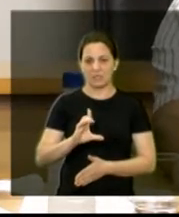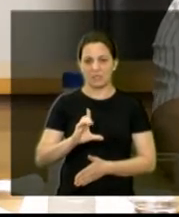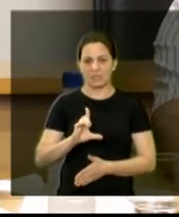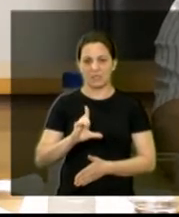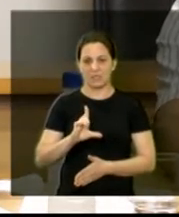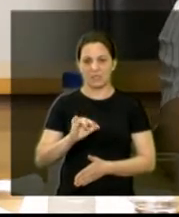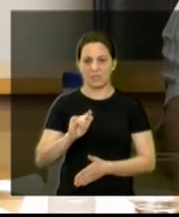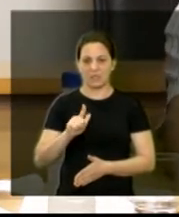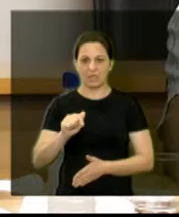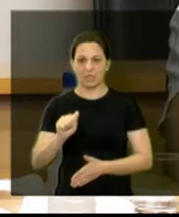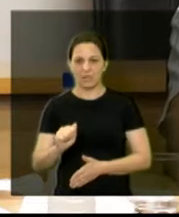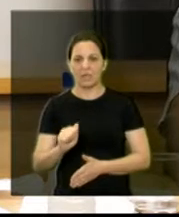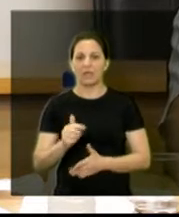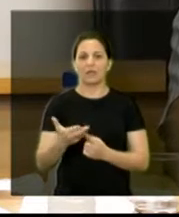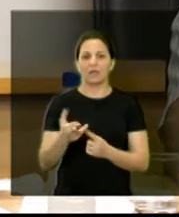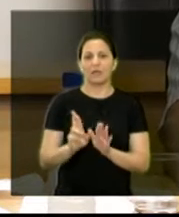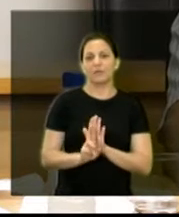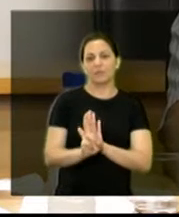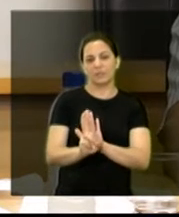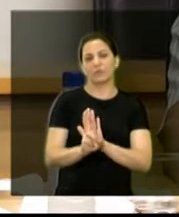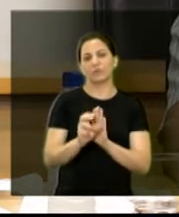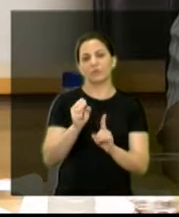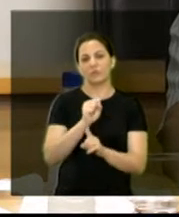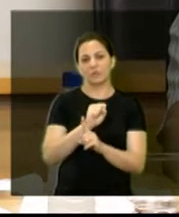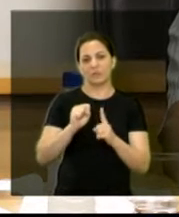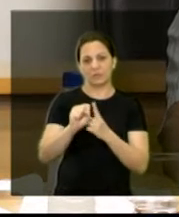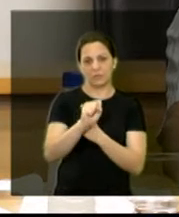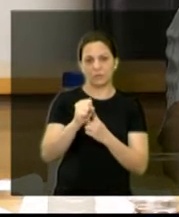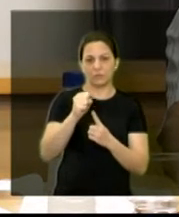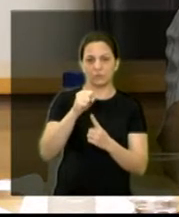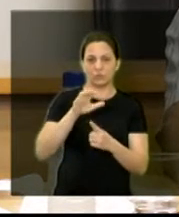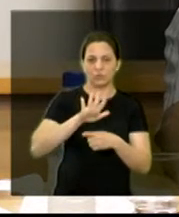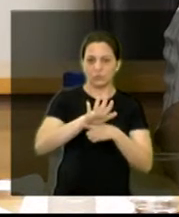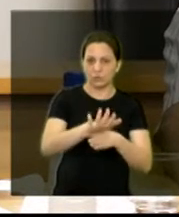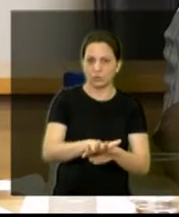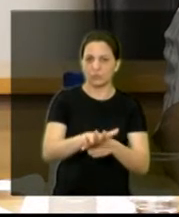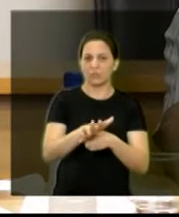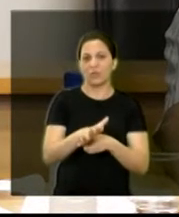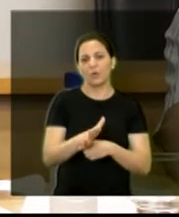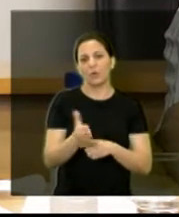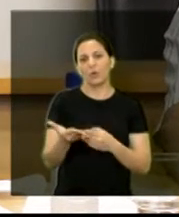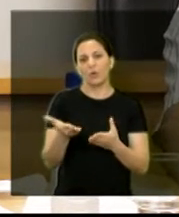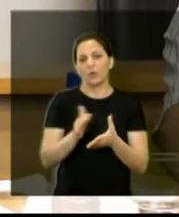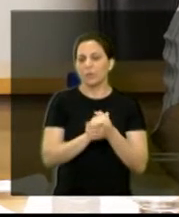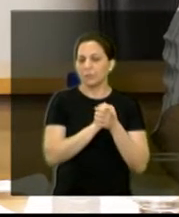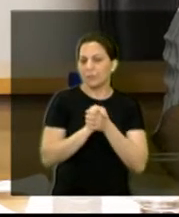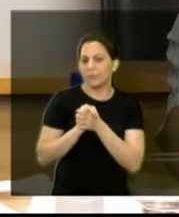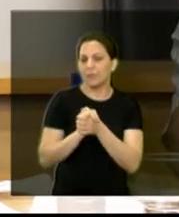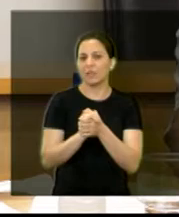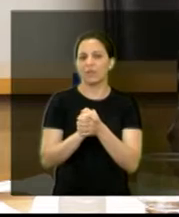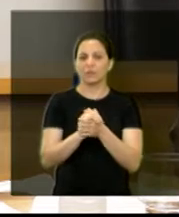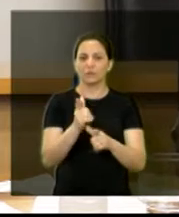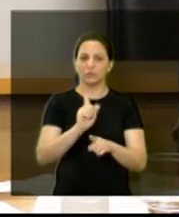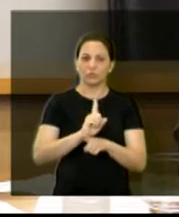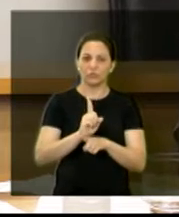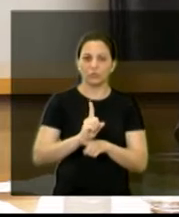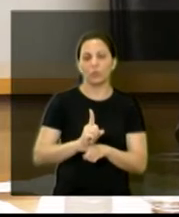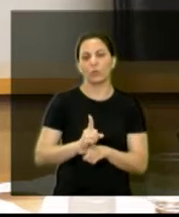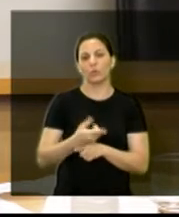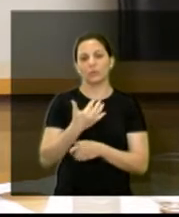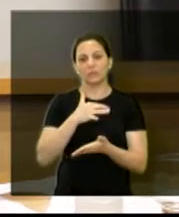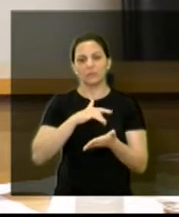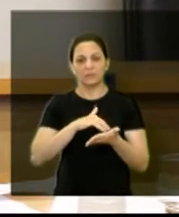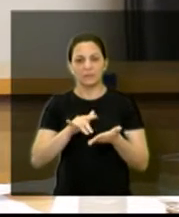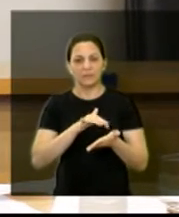está representando a questão social hoje, eu cumprimento todos os gestores, secretários da prefeitura que